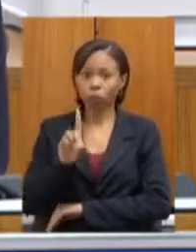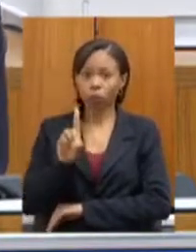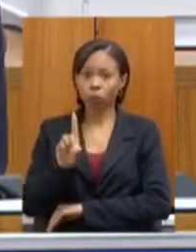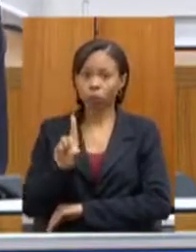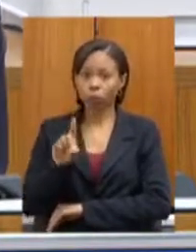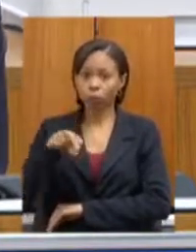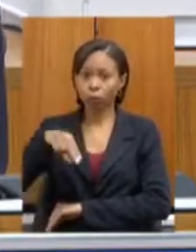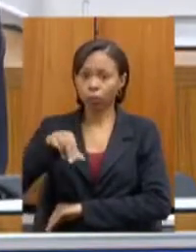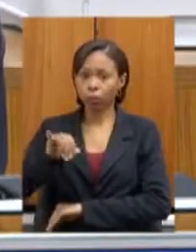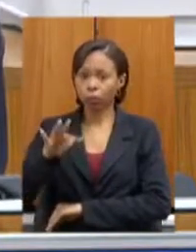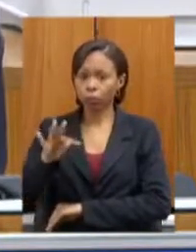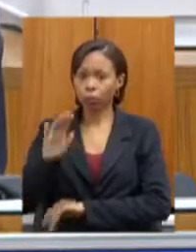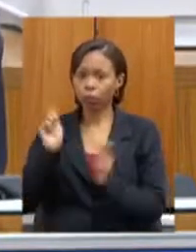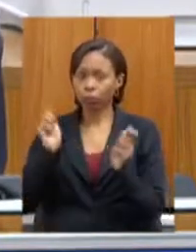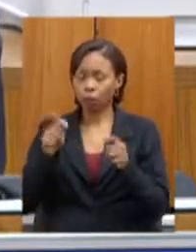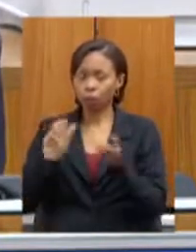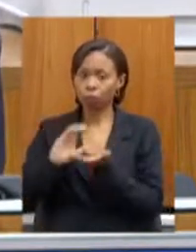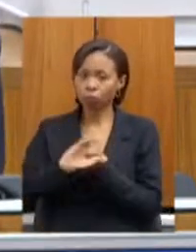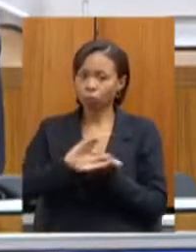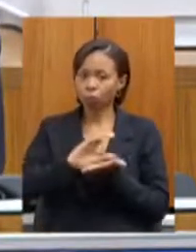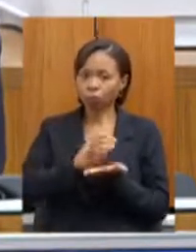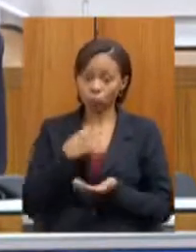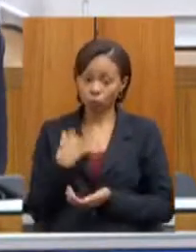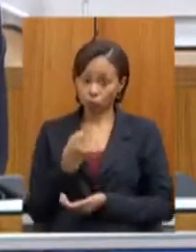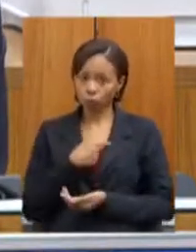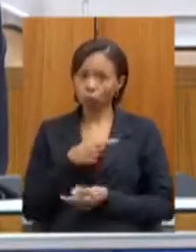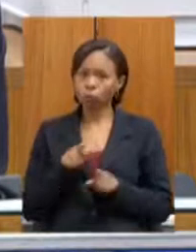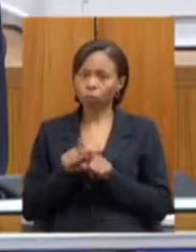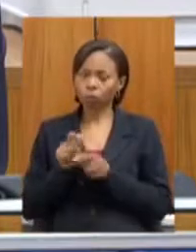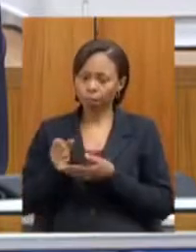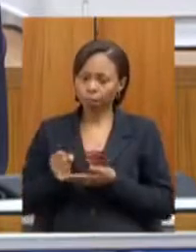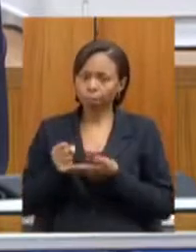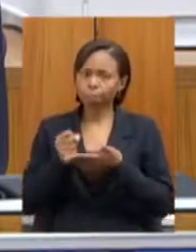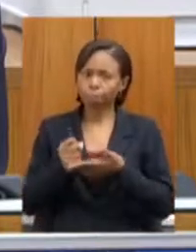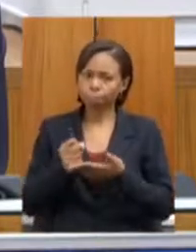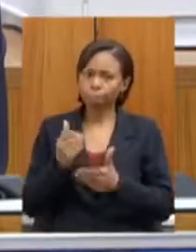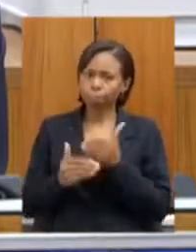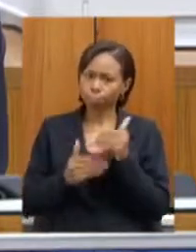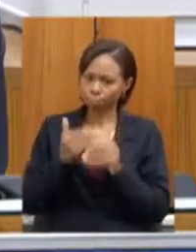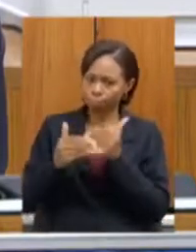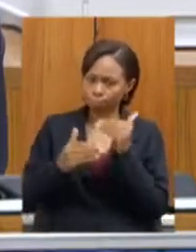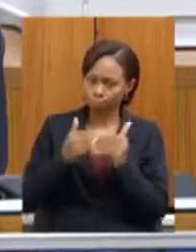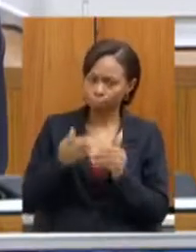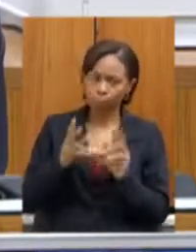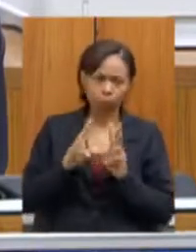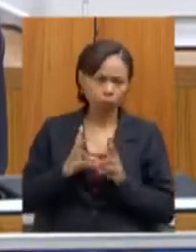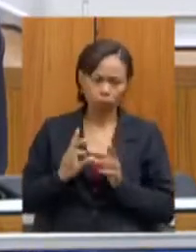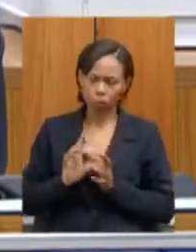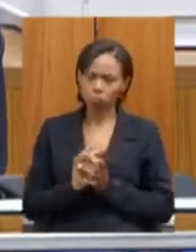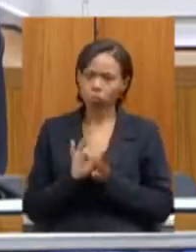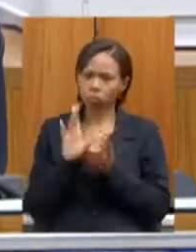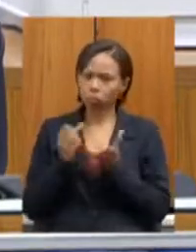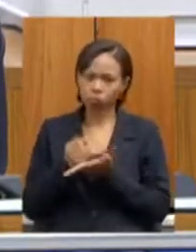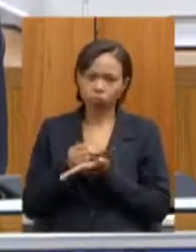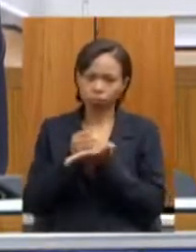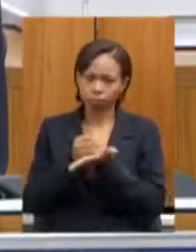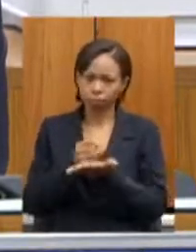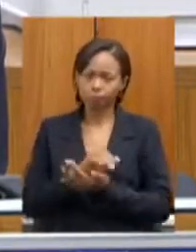investimento e a gente tem auxiliado nesse processo e permanecemos à disposição para auxiliar